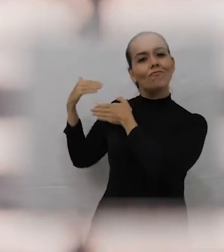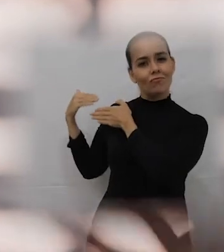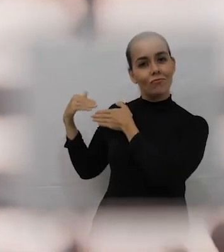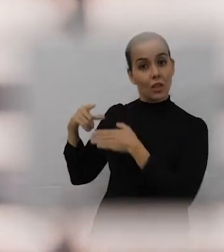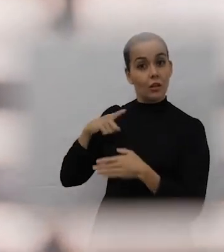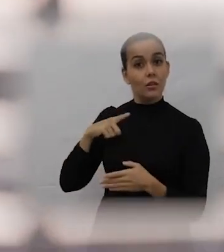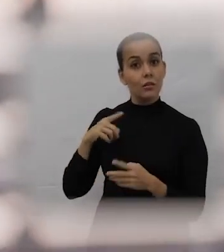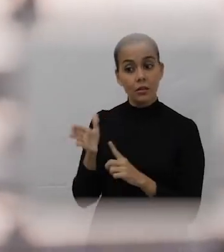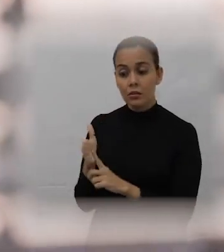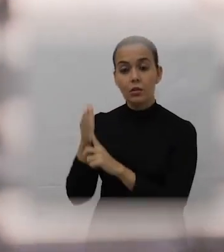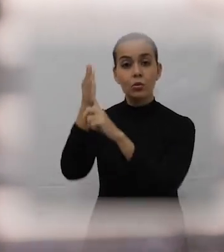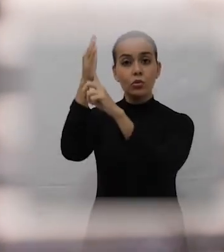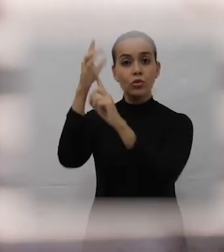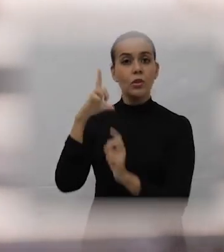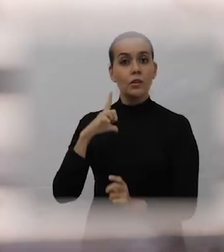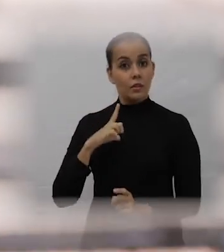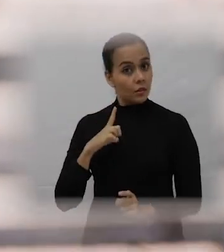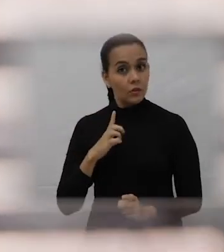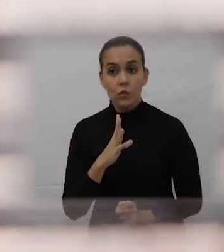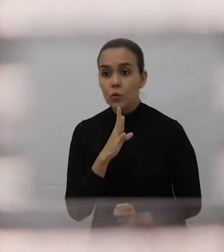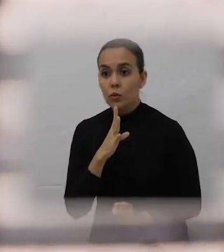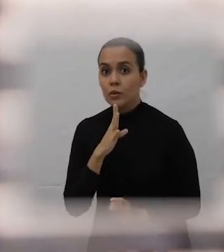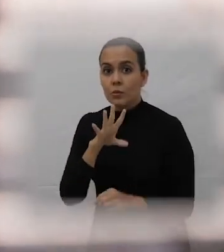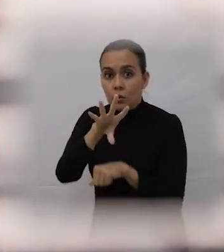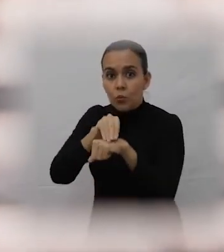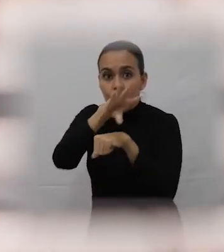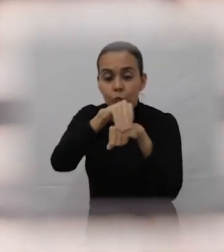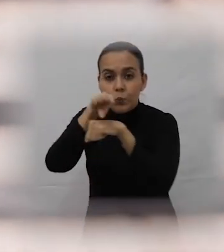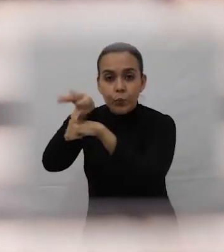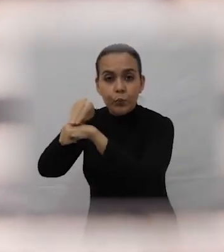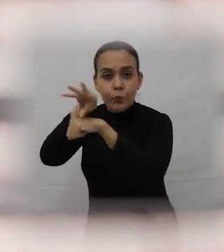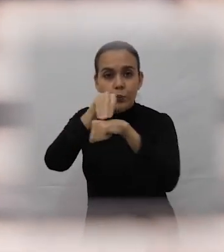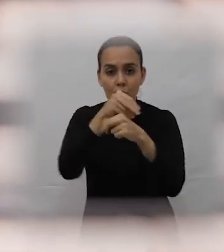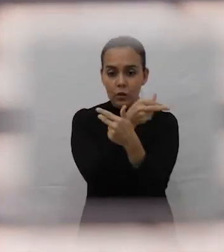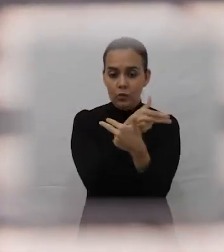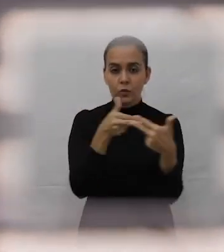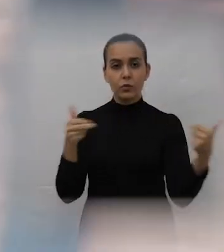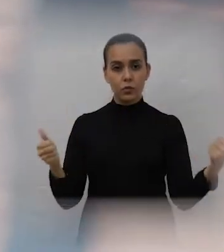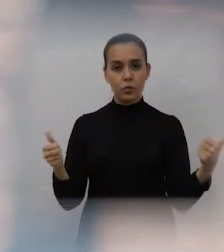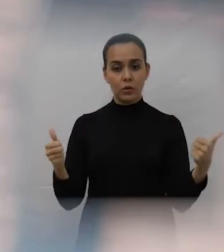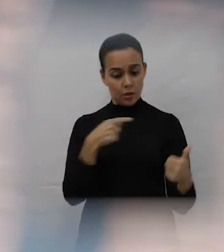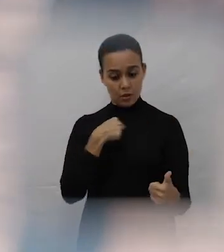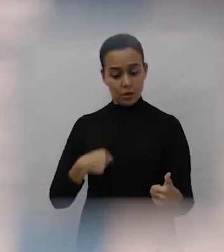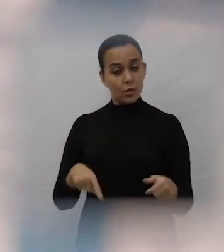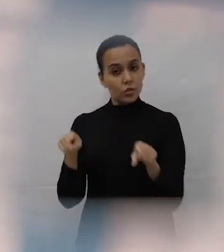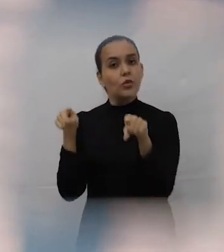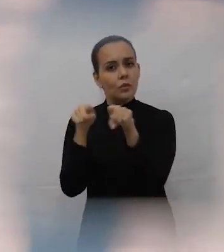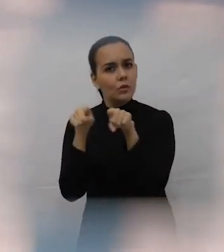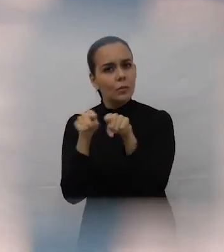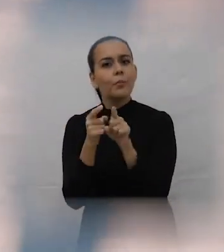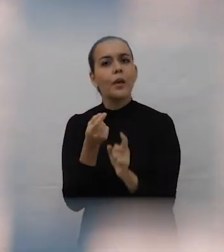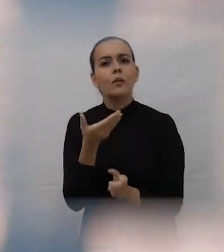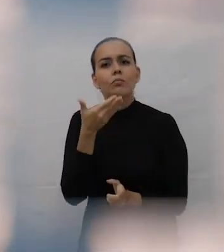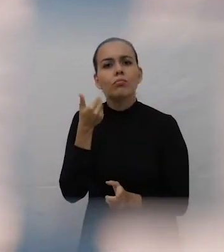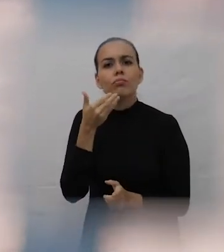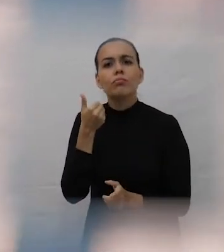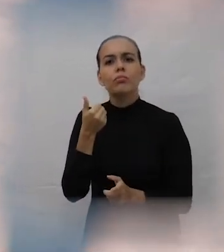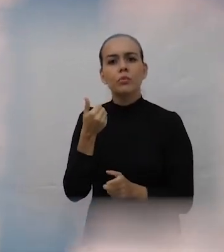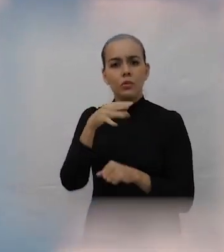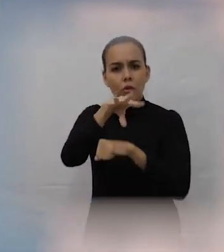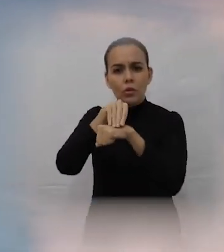dizendo, bom, nós também criamos cultura, nós também criamos conhecimento, nós também criamos ciência. O que é verdadeiro para qualquer lugar do mundo, né?